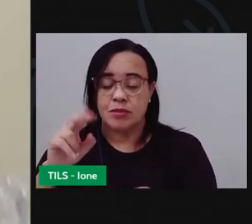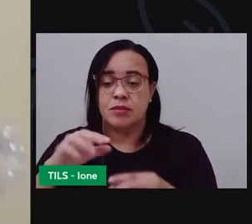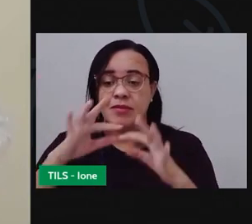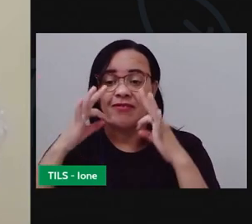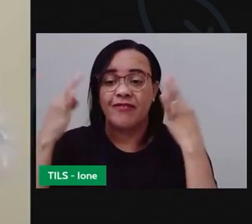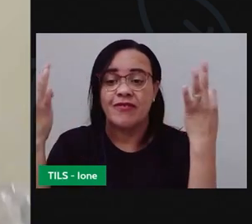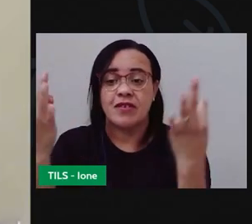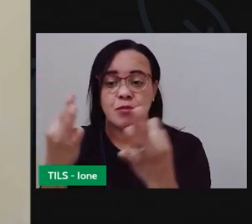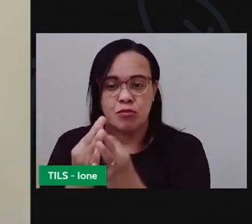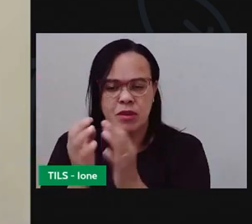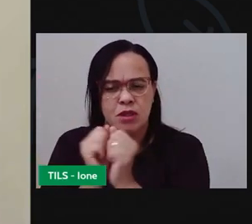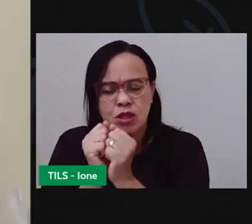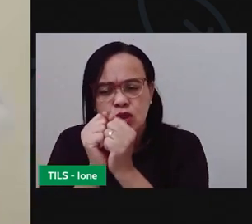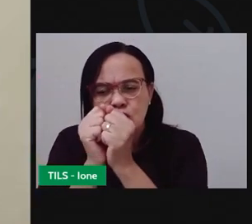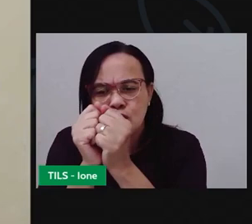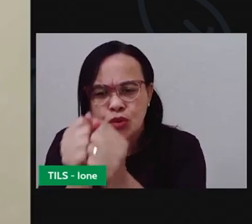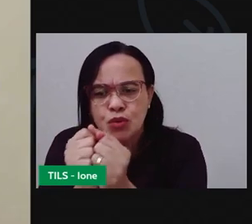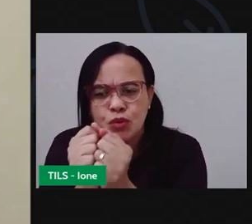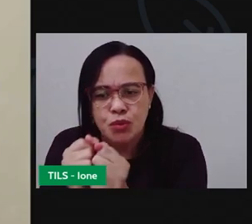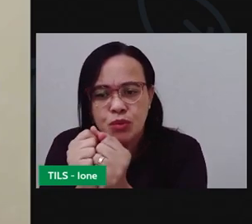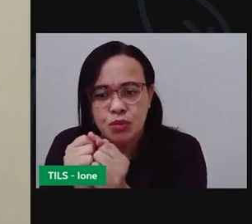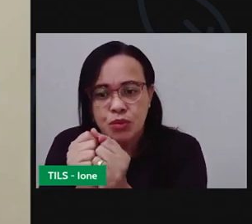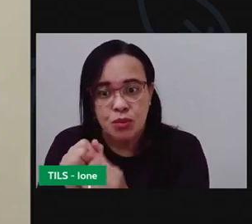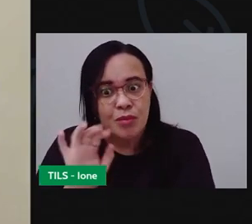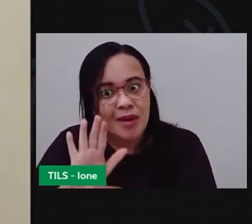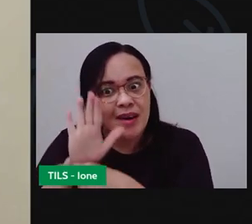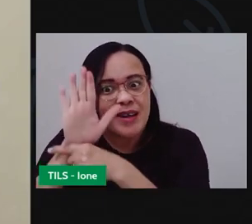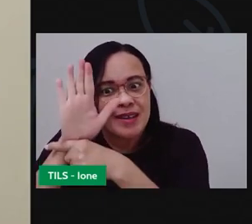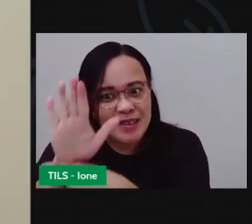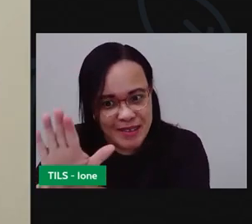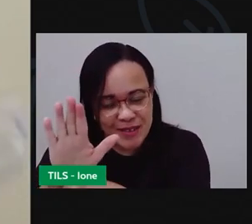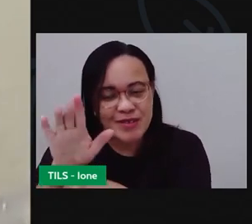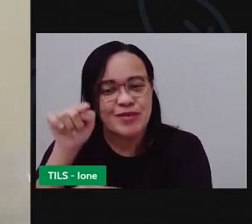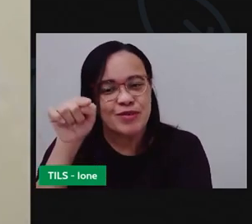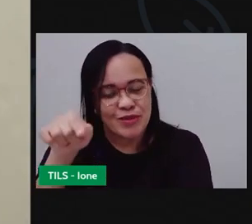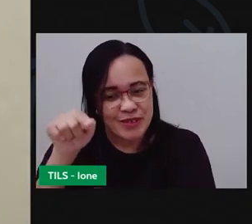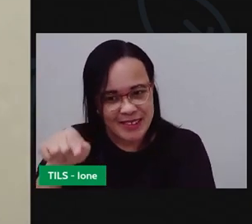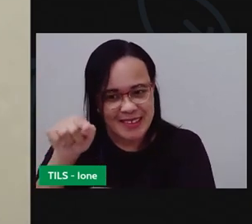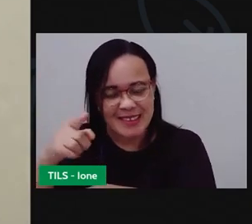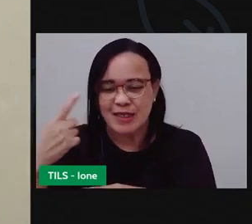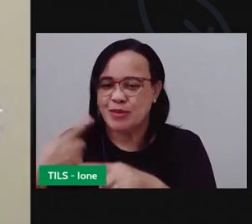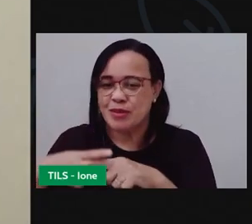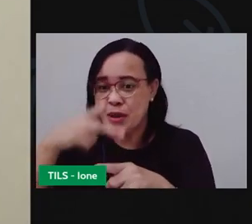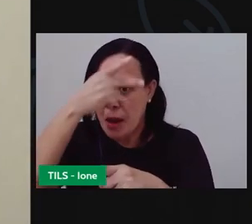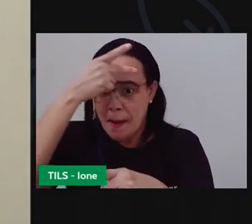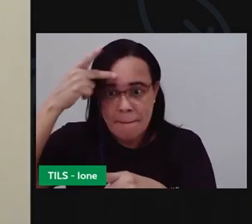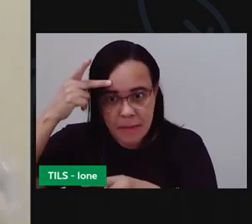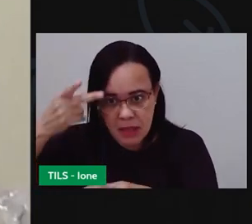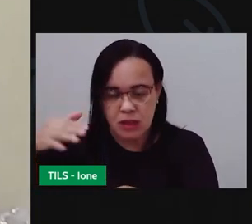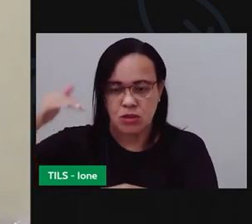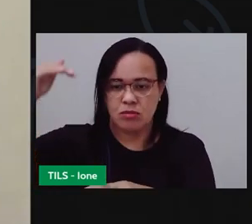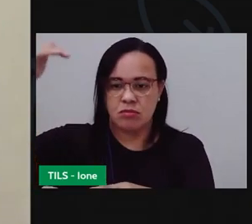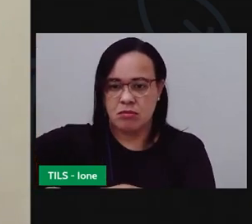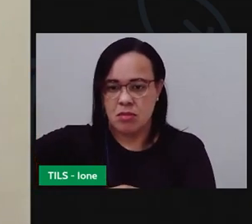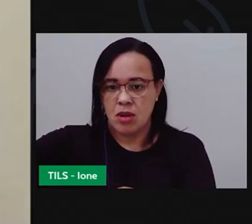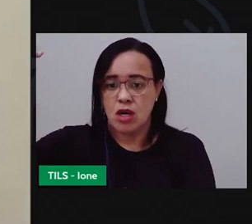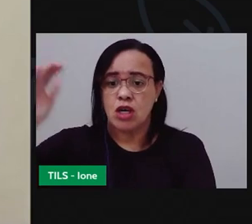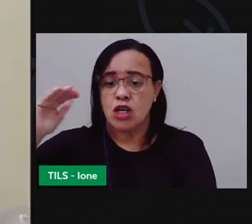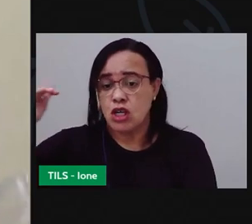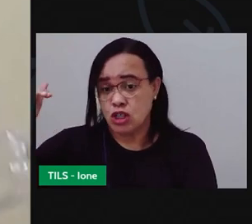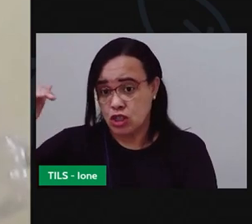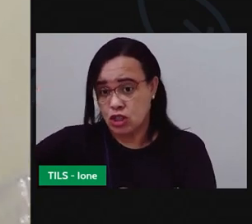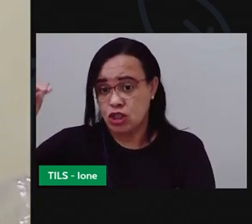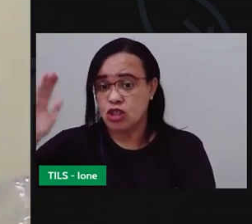com você nesse momento porque vai ser essa pessoa adulta que vai fazer os cortes aqui na